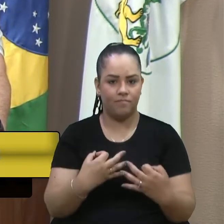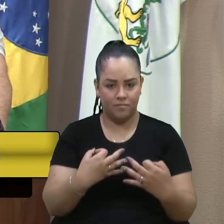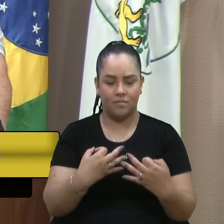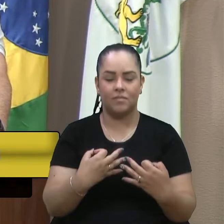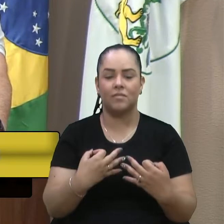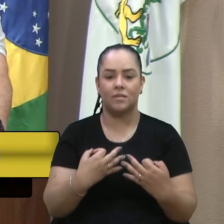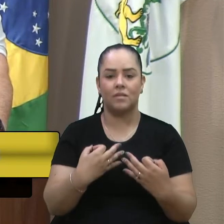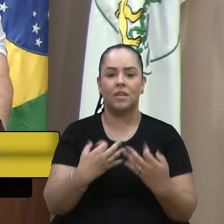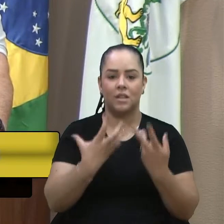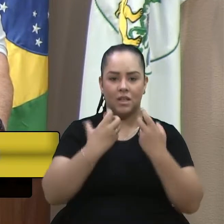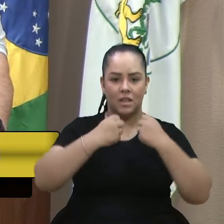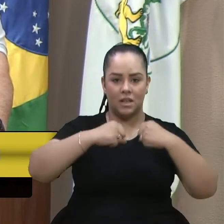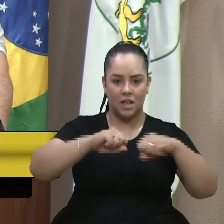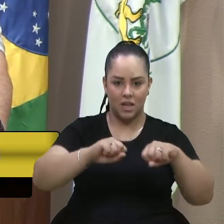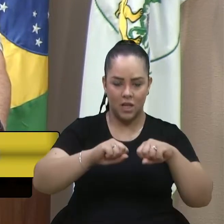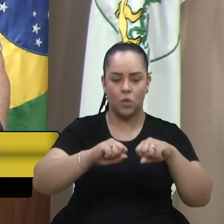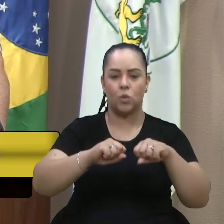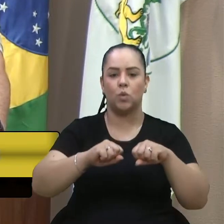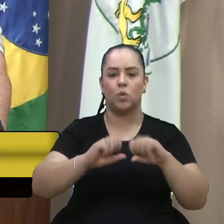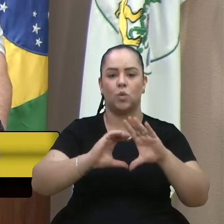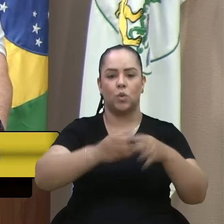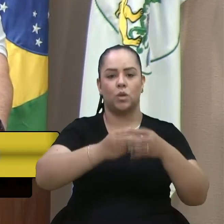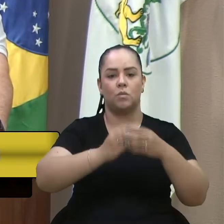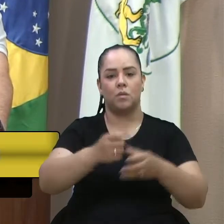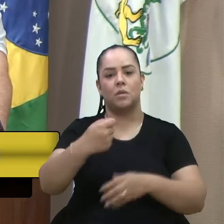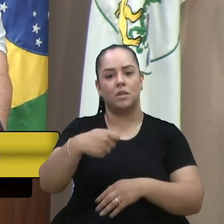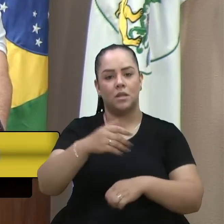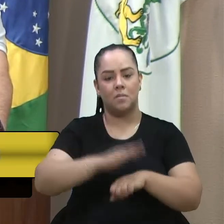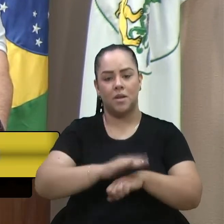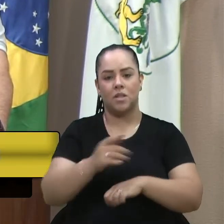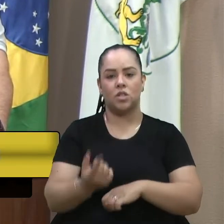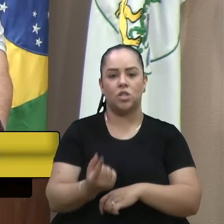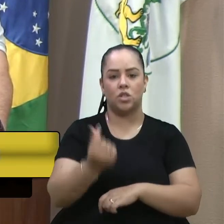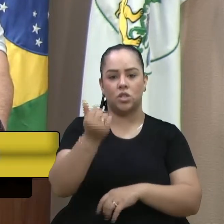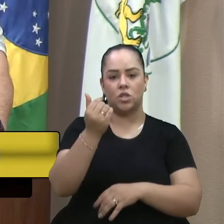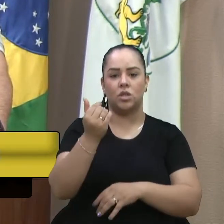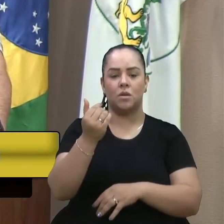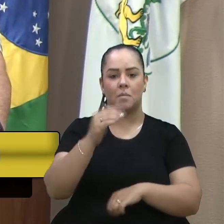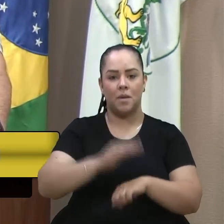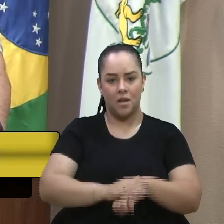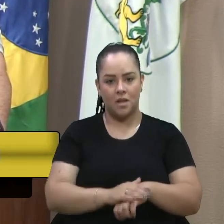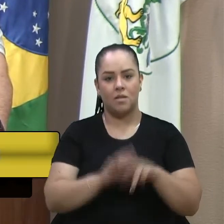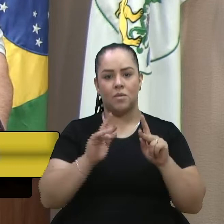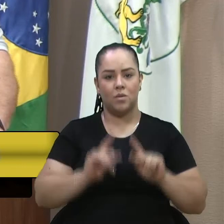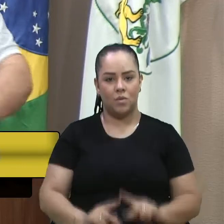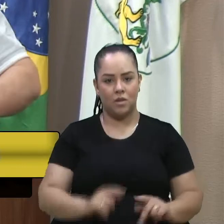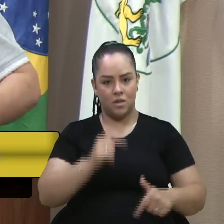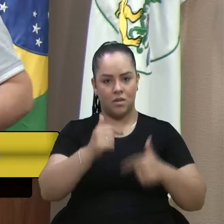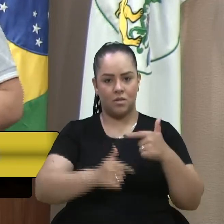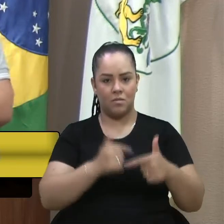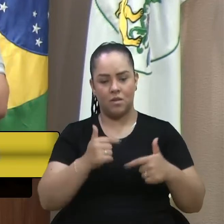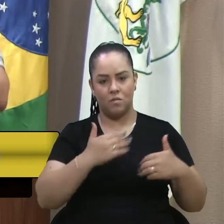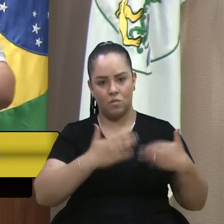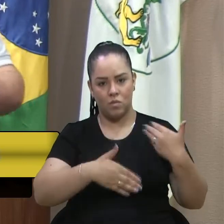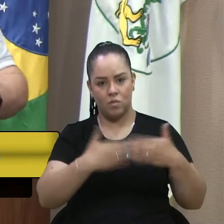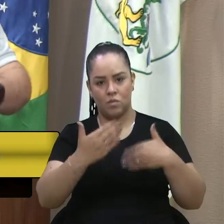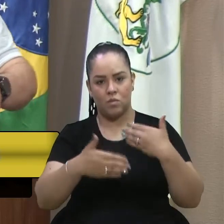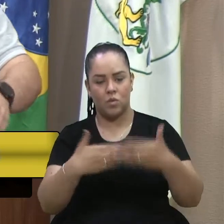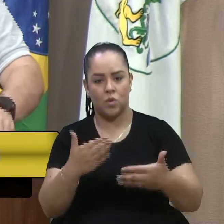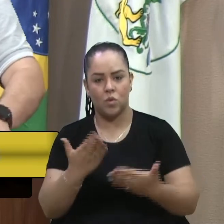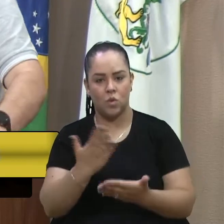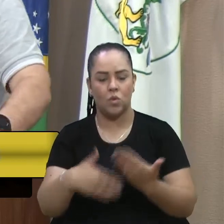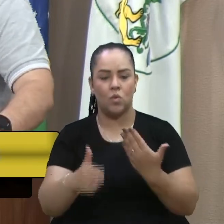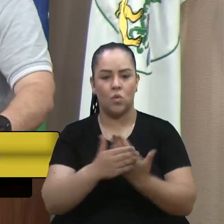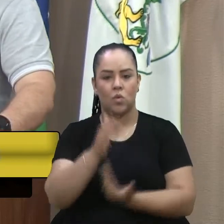do Turismo precisa sim de aporte de recursos precisa de aumento de pessoal para que esse processo todo comece a